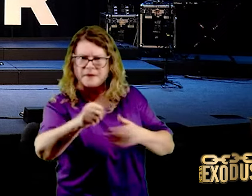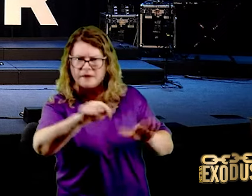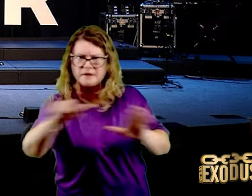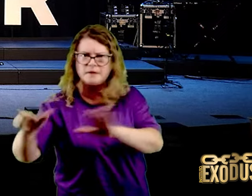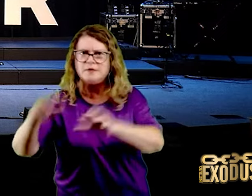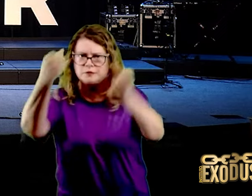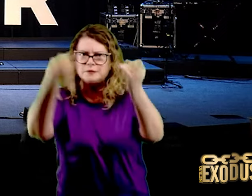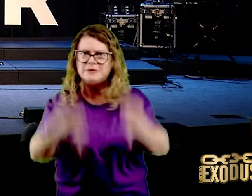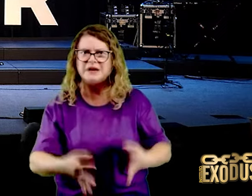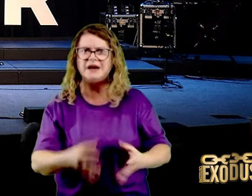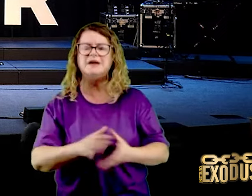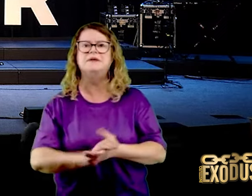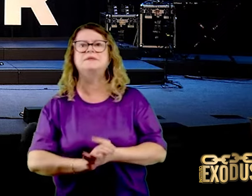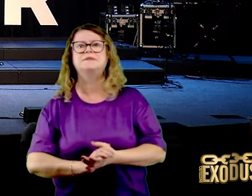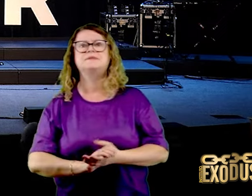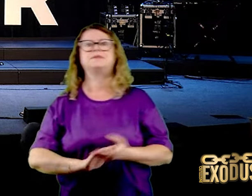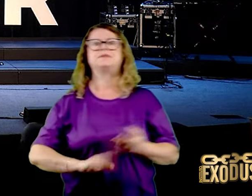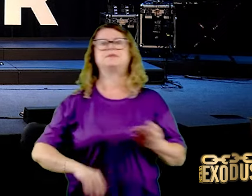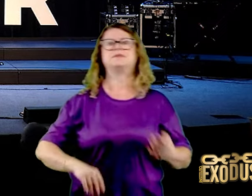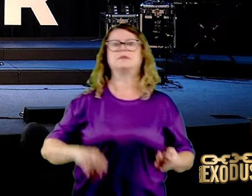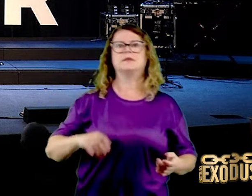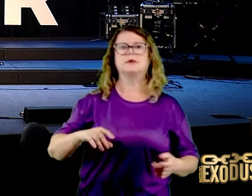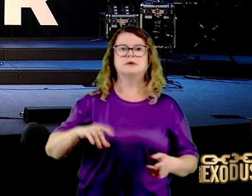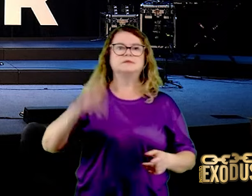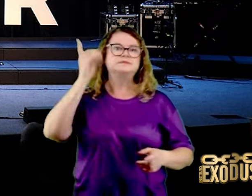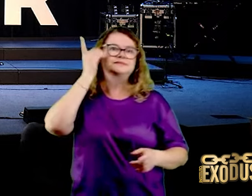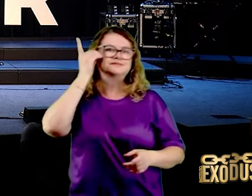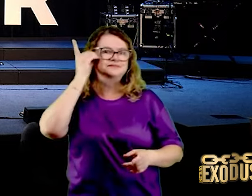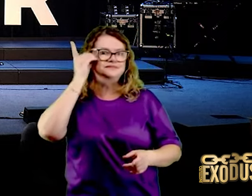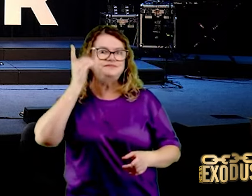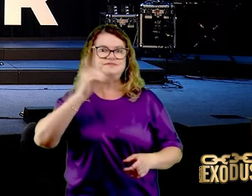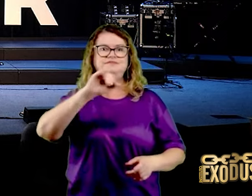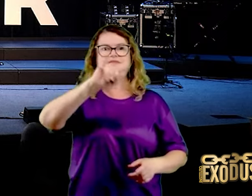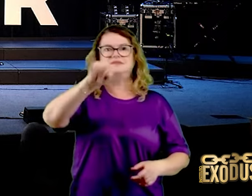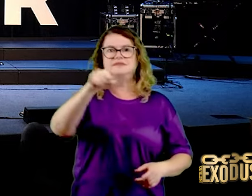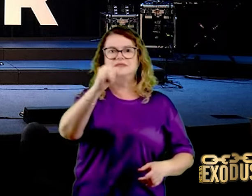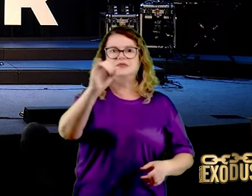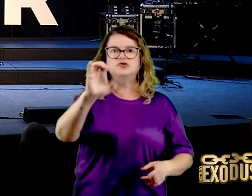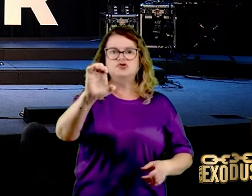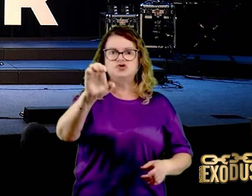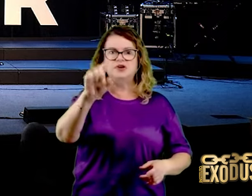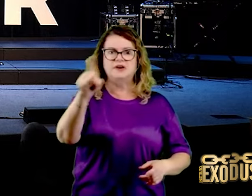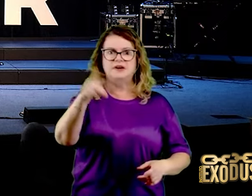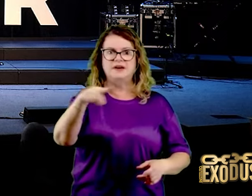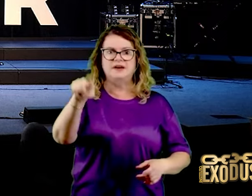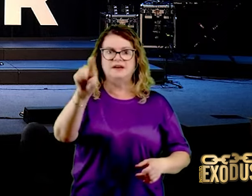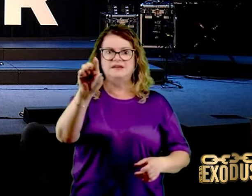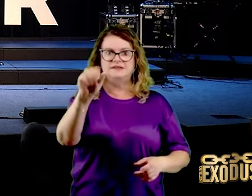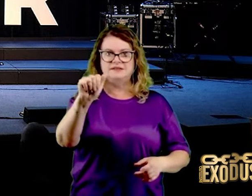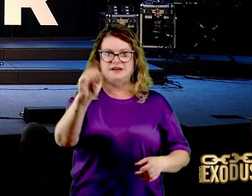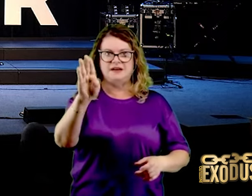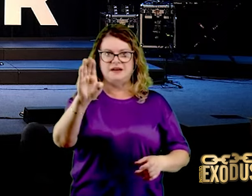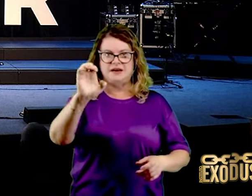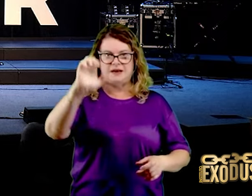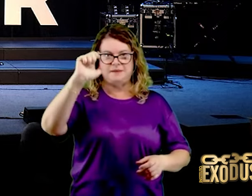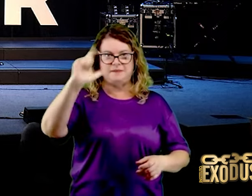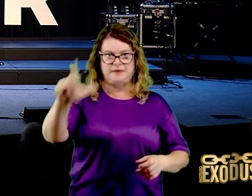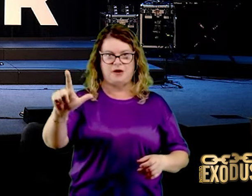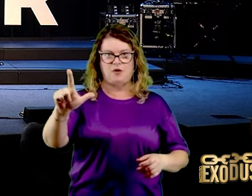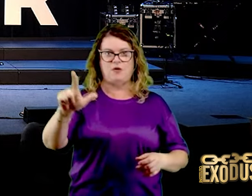um espírito revelado na Bíblia, chamado Jezabel. Manifesta no Brasil, no dia de hoje, como Exu